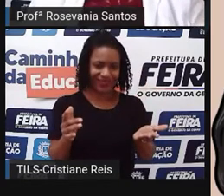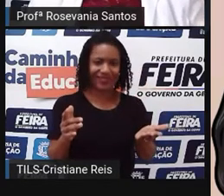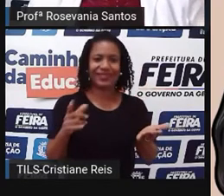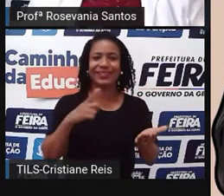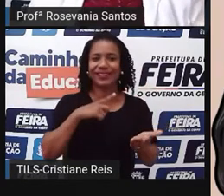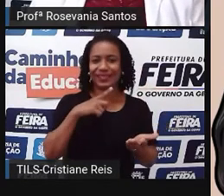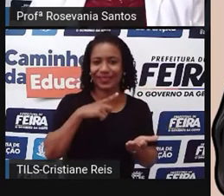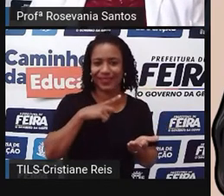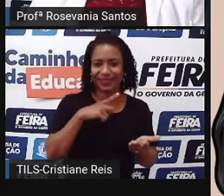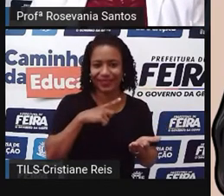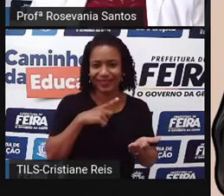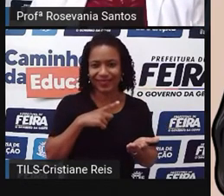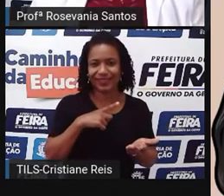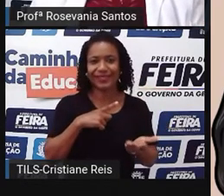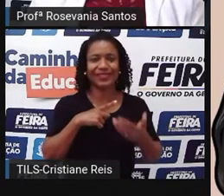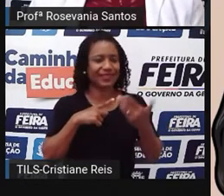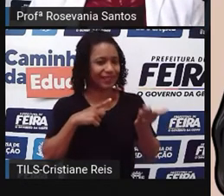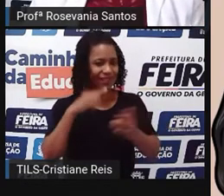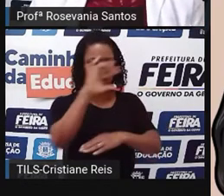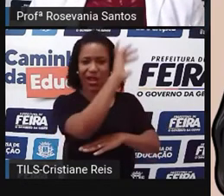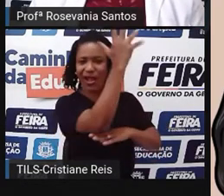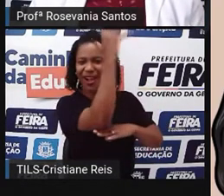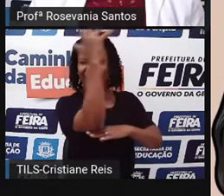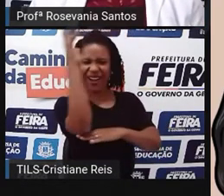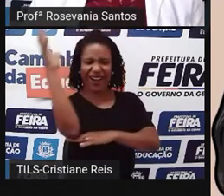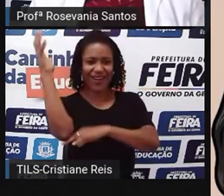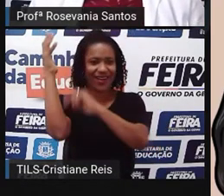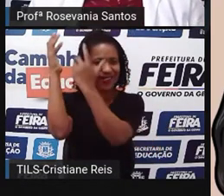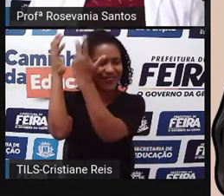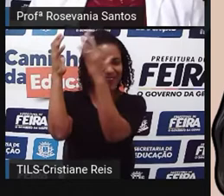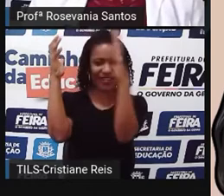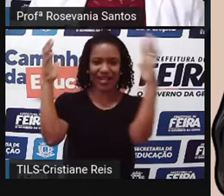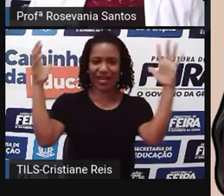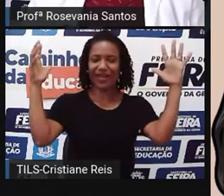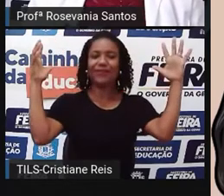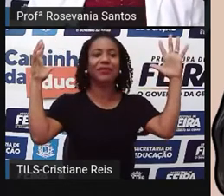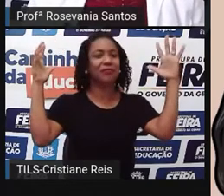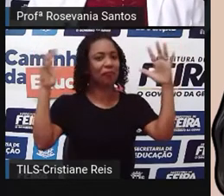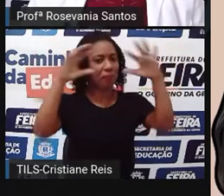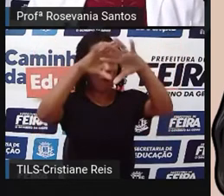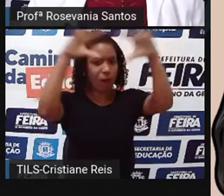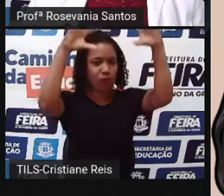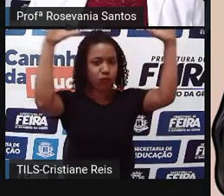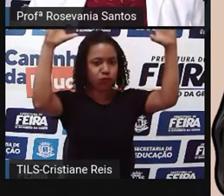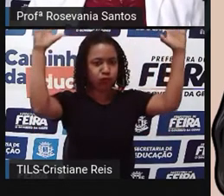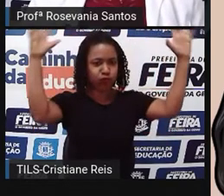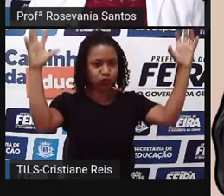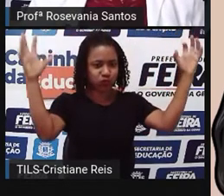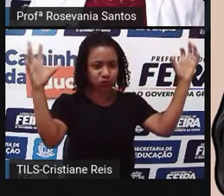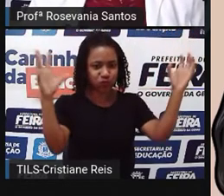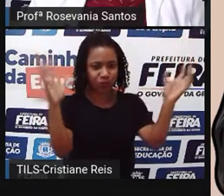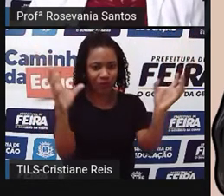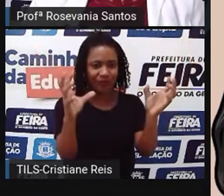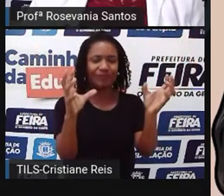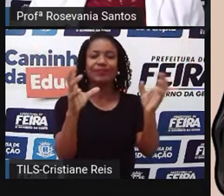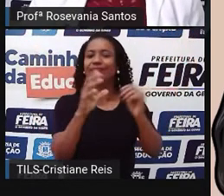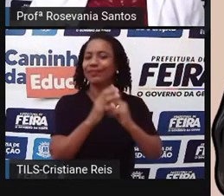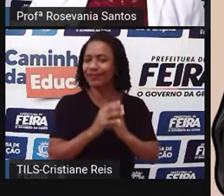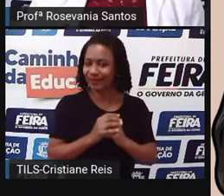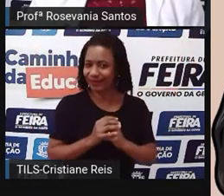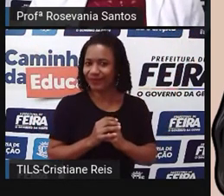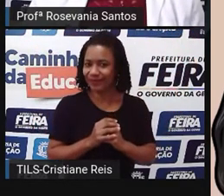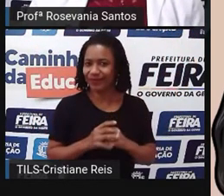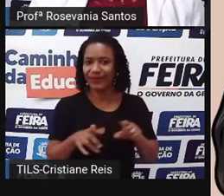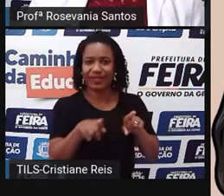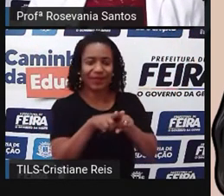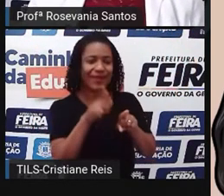de grandes árvores, que é a árvore da floresta amazônica, e com a presença também da grande quantidade